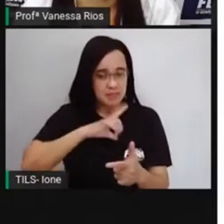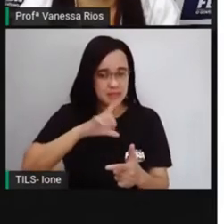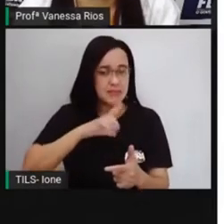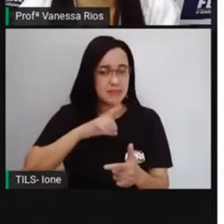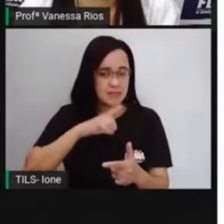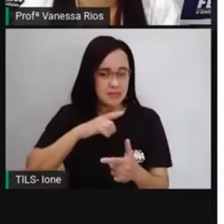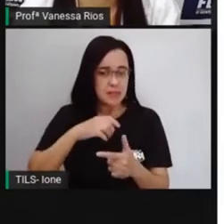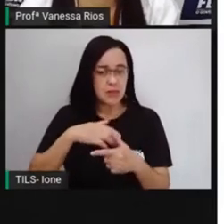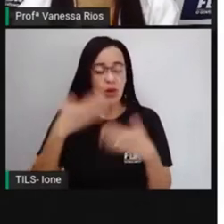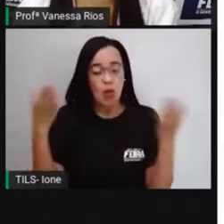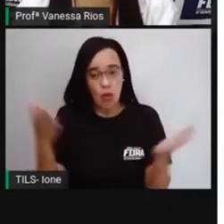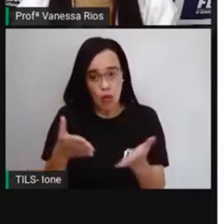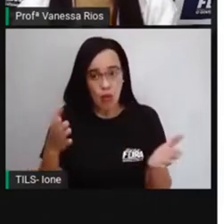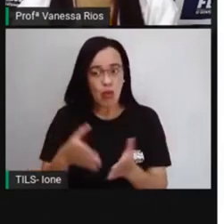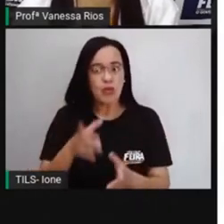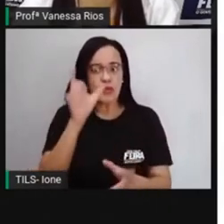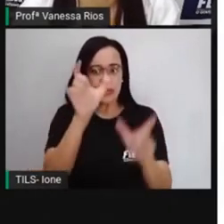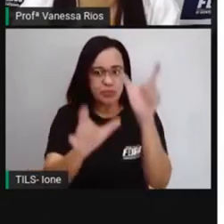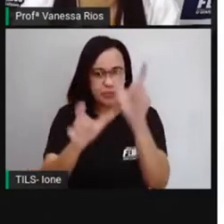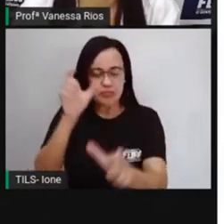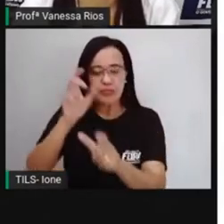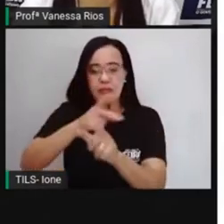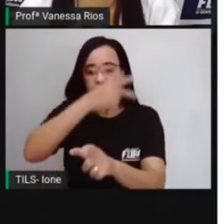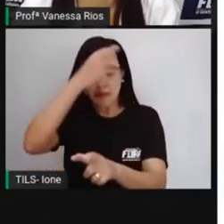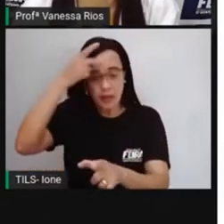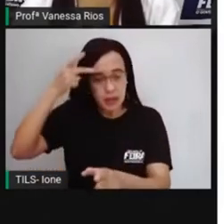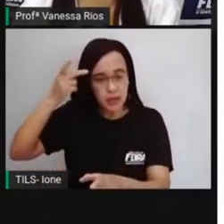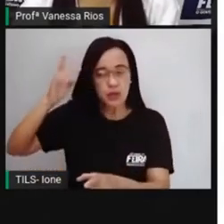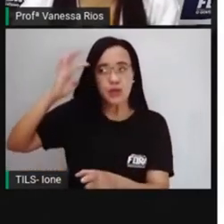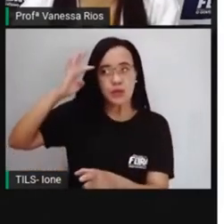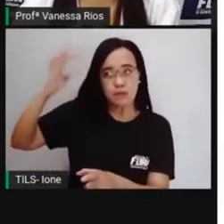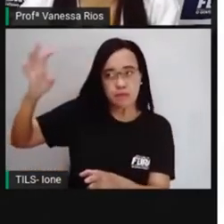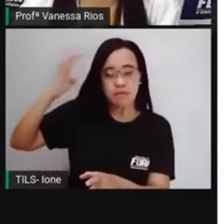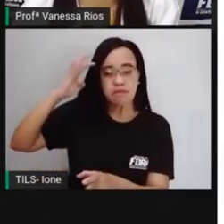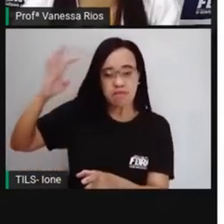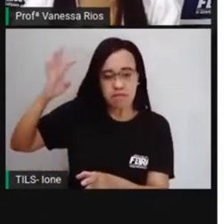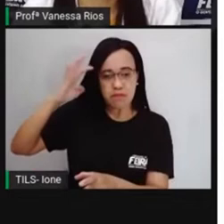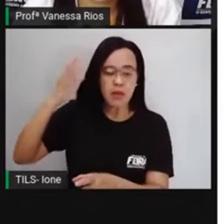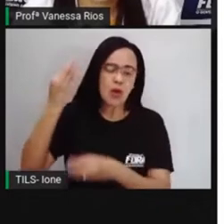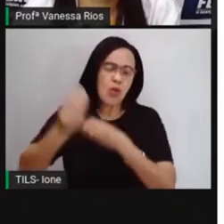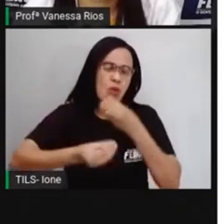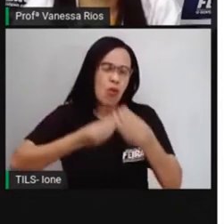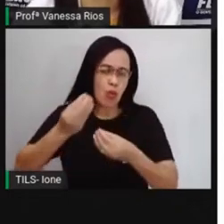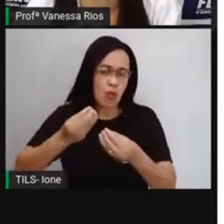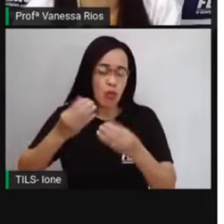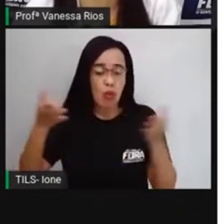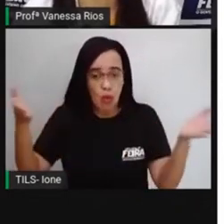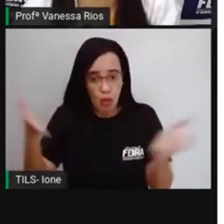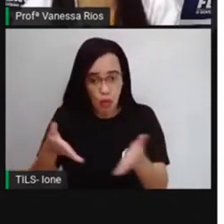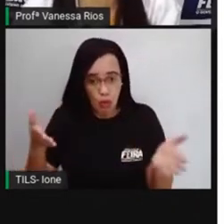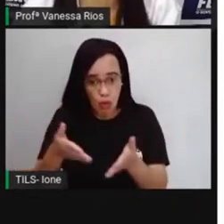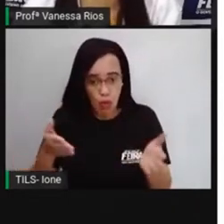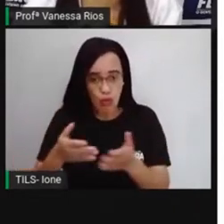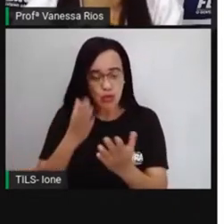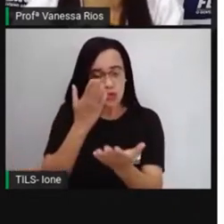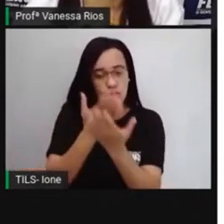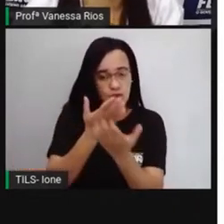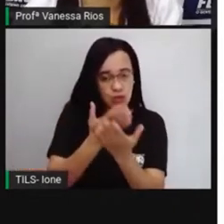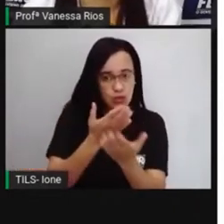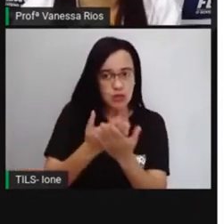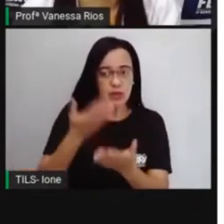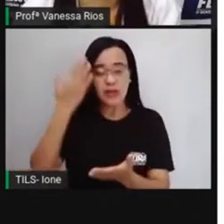hoje. mas é interessante a gente estudar e entender como esse processo aconteceu, né, como esse processo era